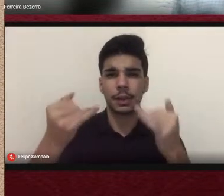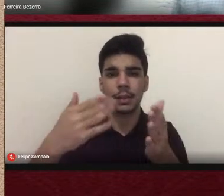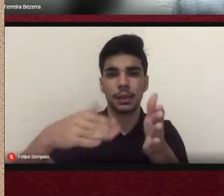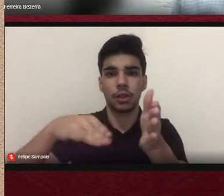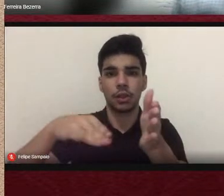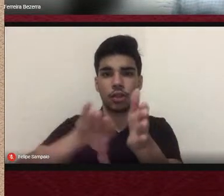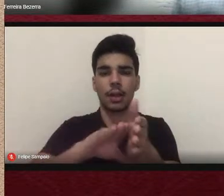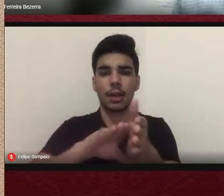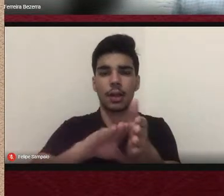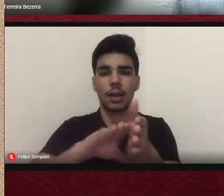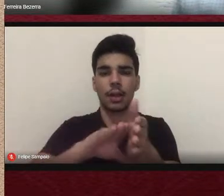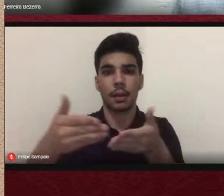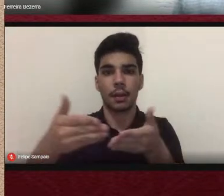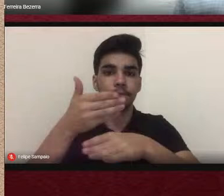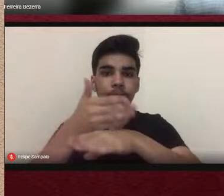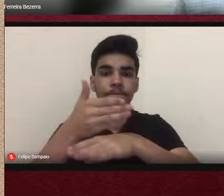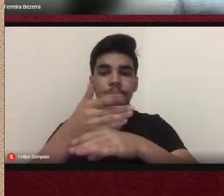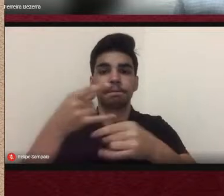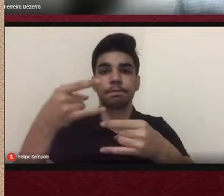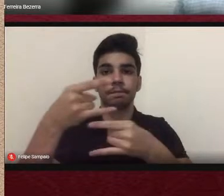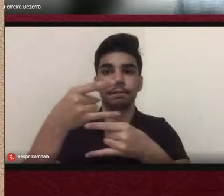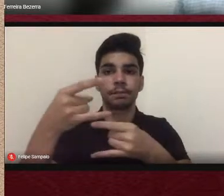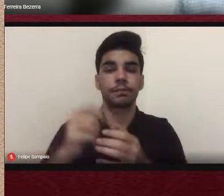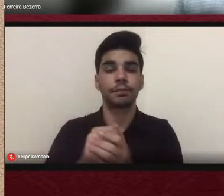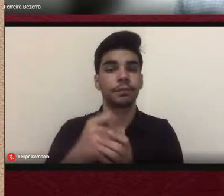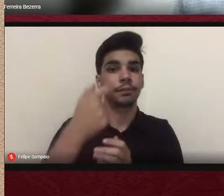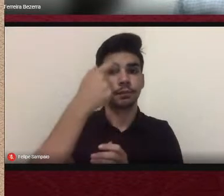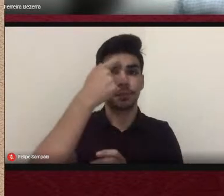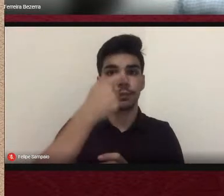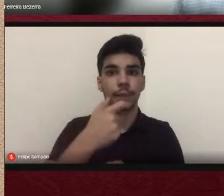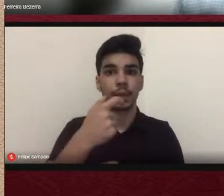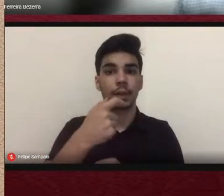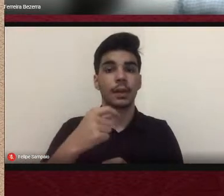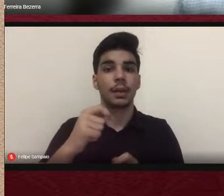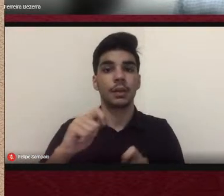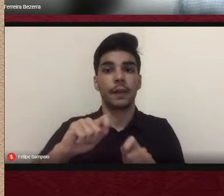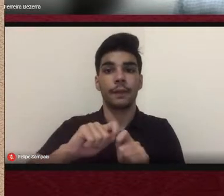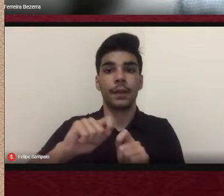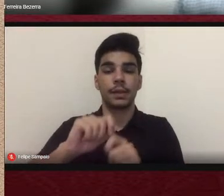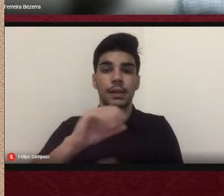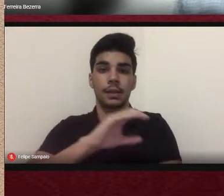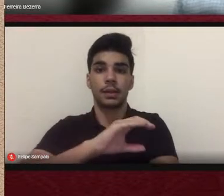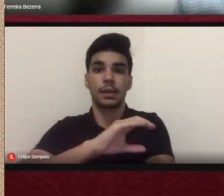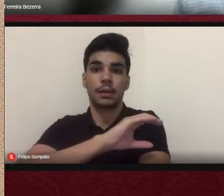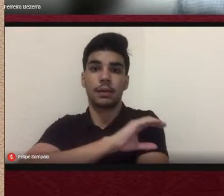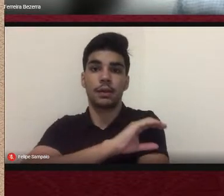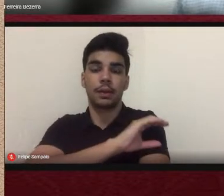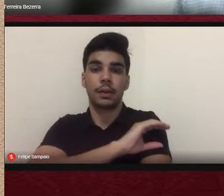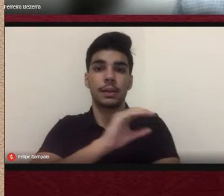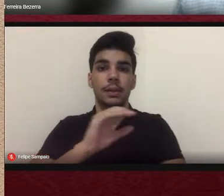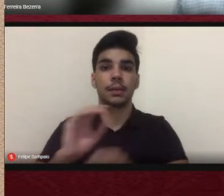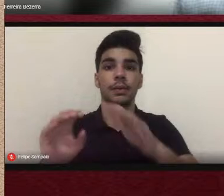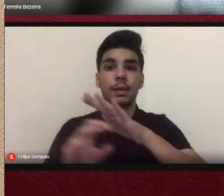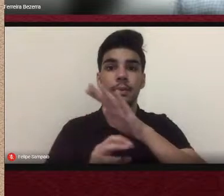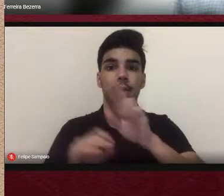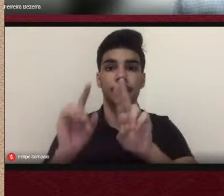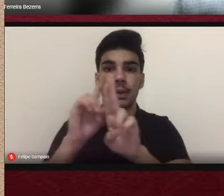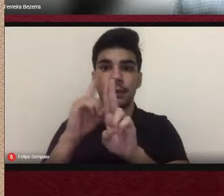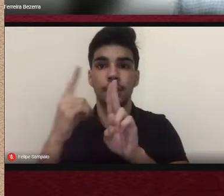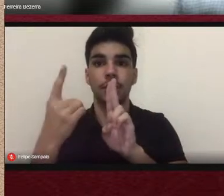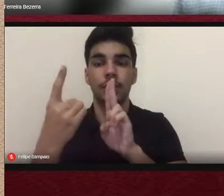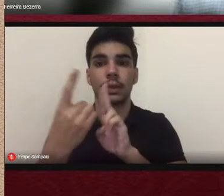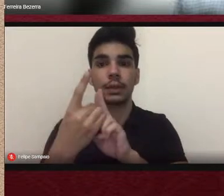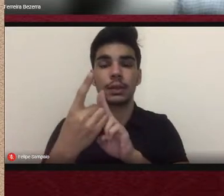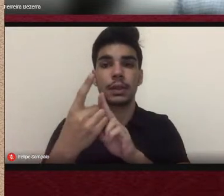não conhecem, eu estou aqui na função de coordenador da editora da UFGD, mas essa noite realmente é